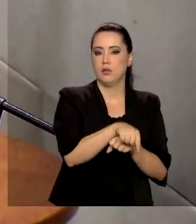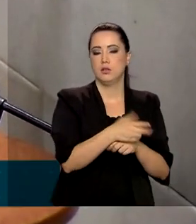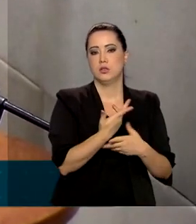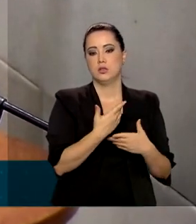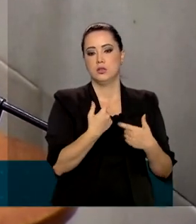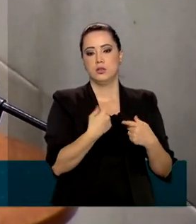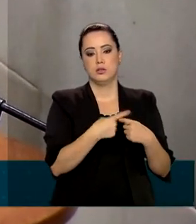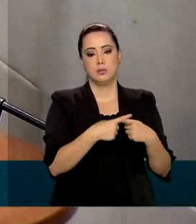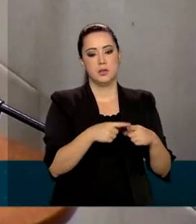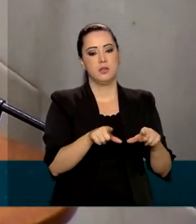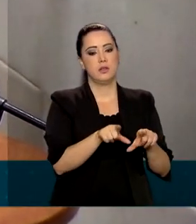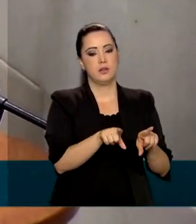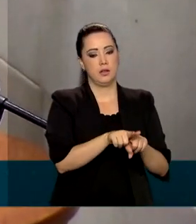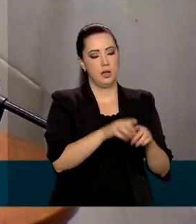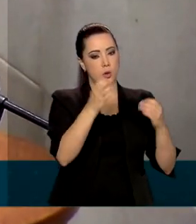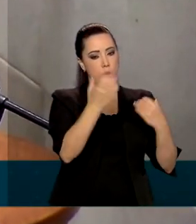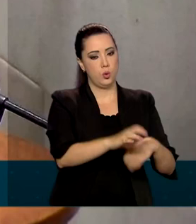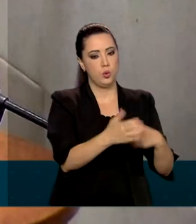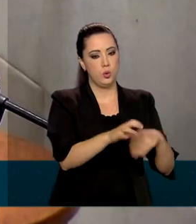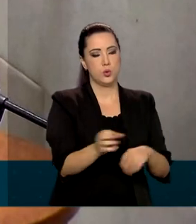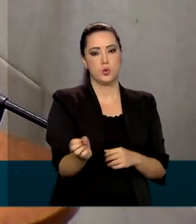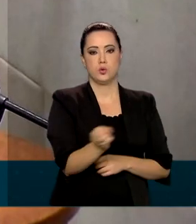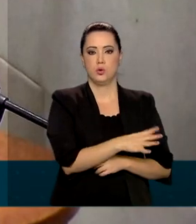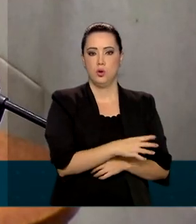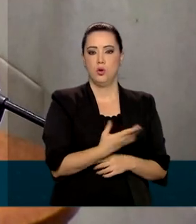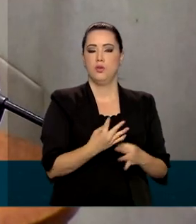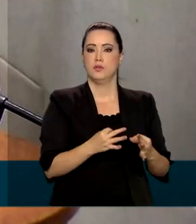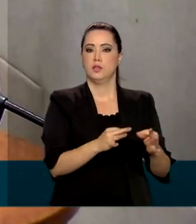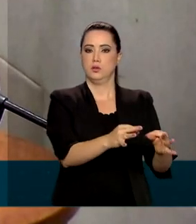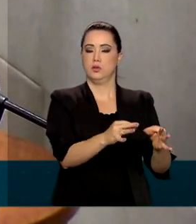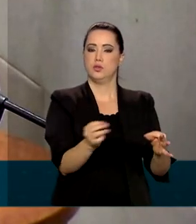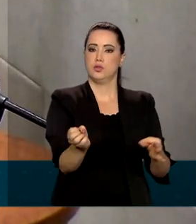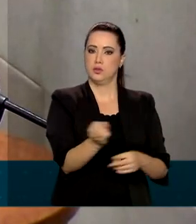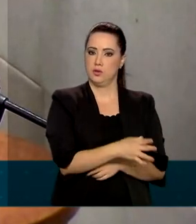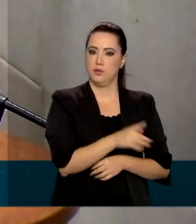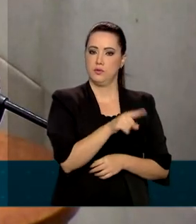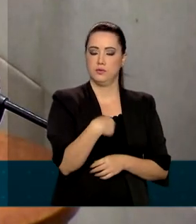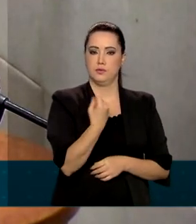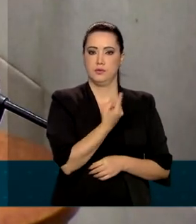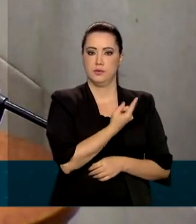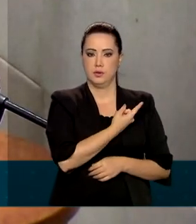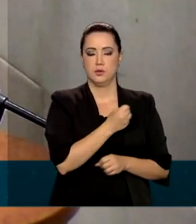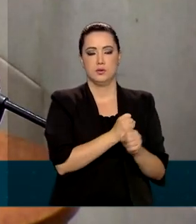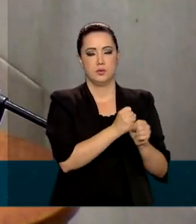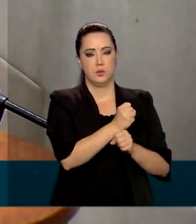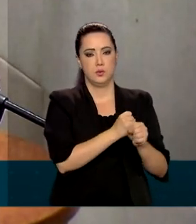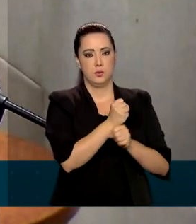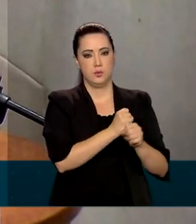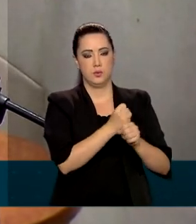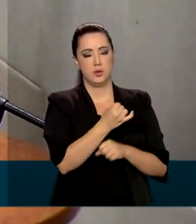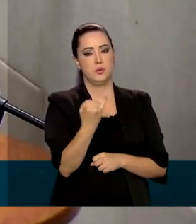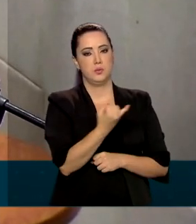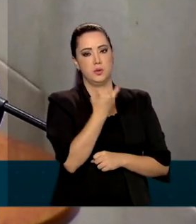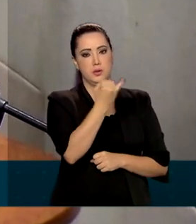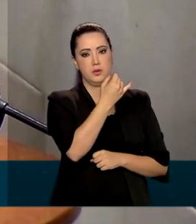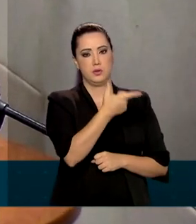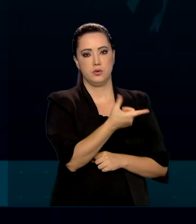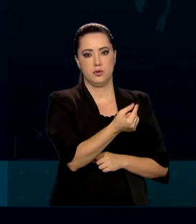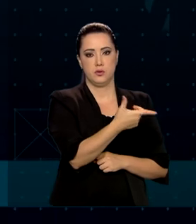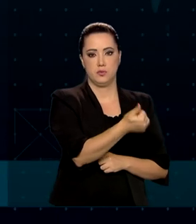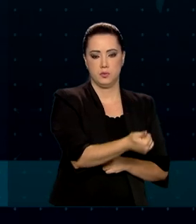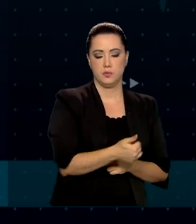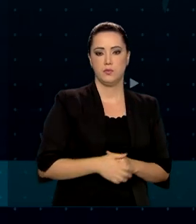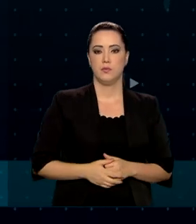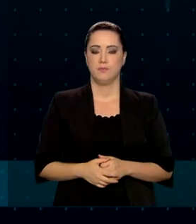concurso novo, com as aquisições tecnológicas que temos feito, teremos um ano bem produtivo em 2021.